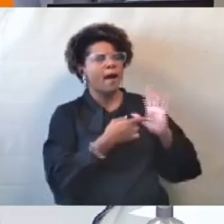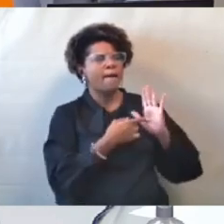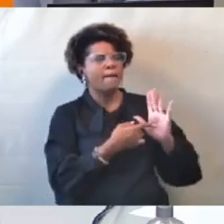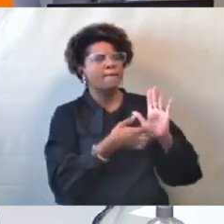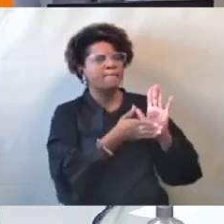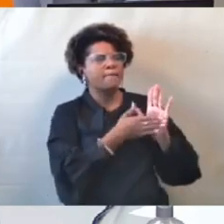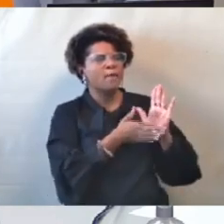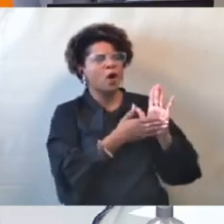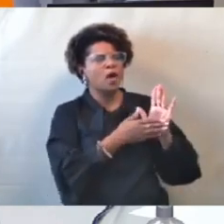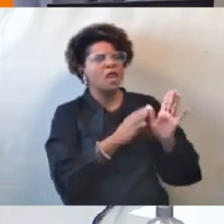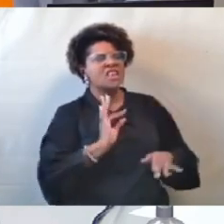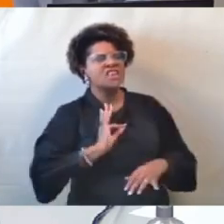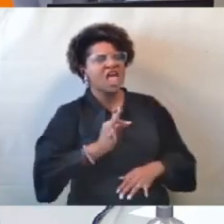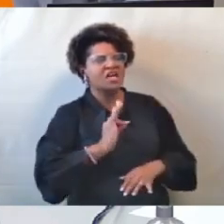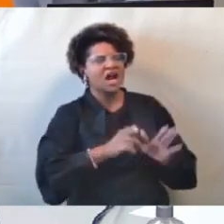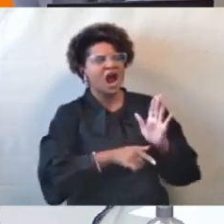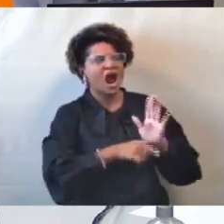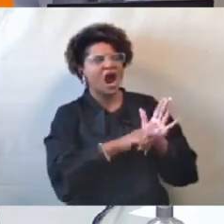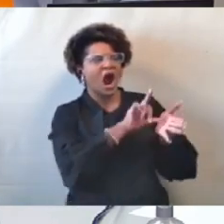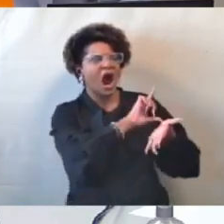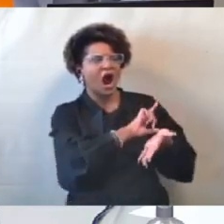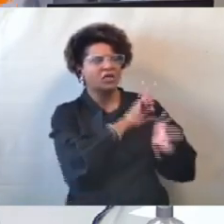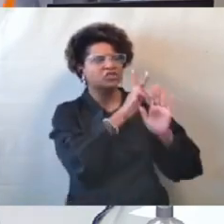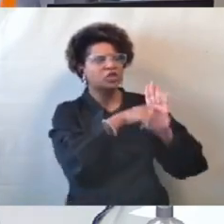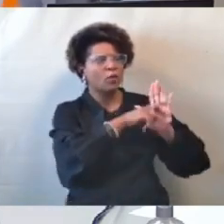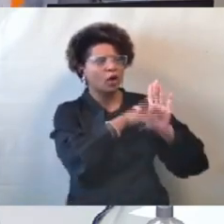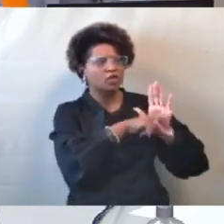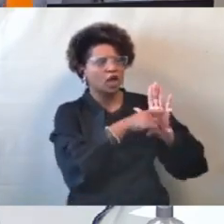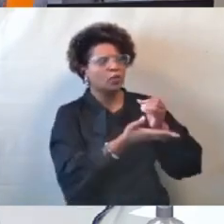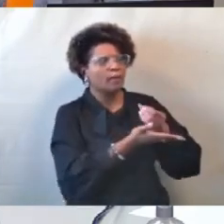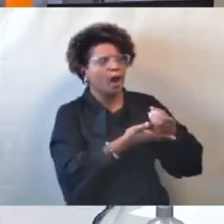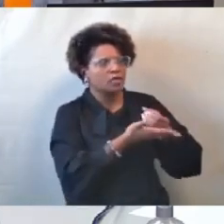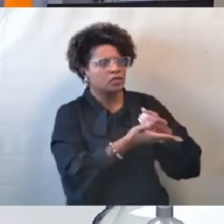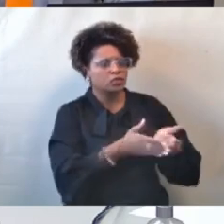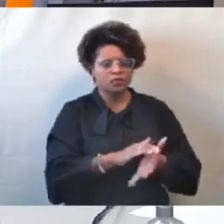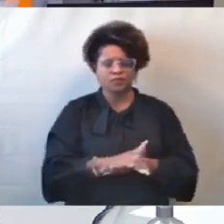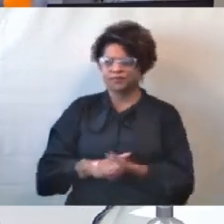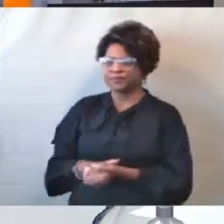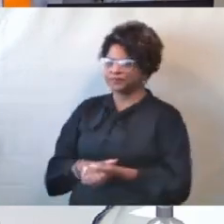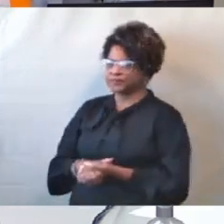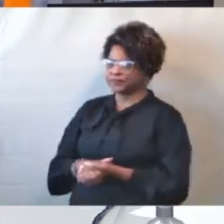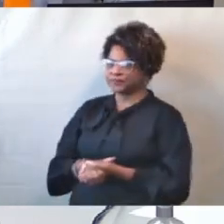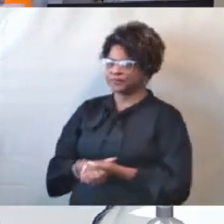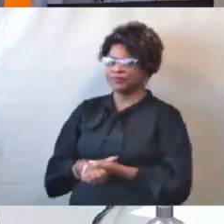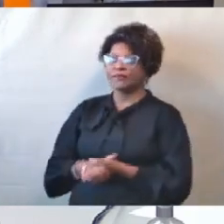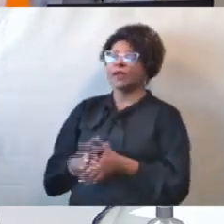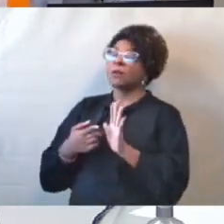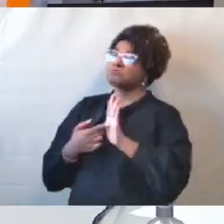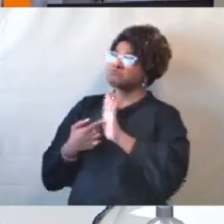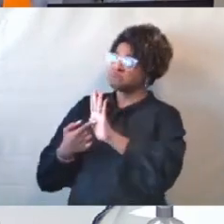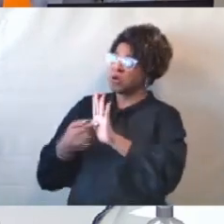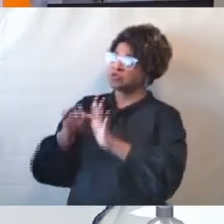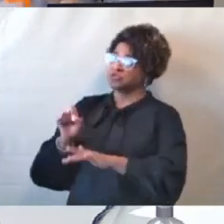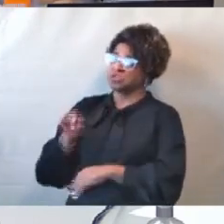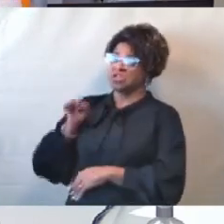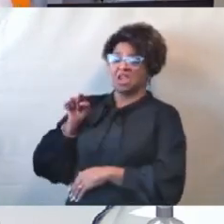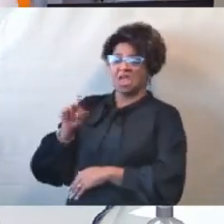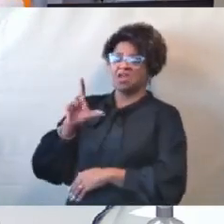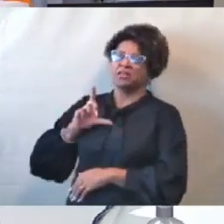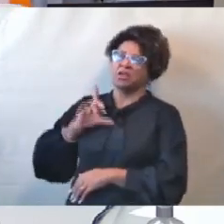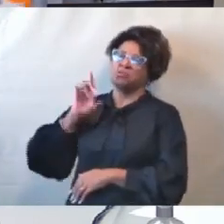técnica anterior ao projeto básico? Eu faço o registro de que o investigado